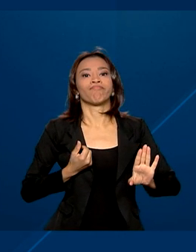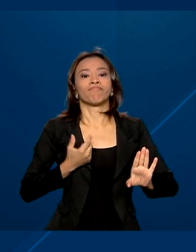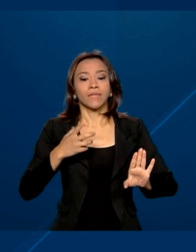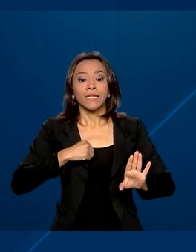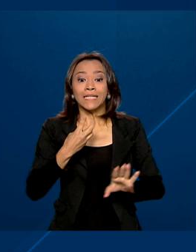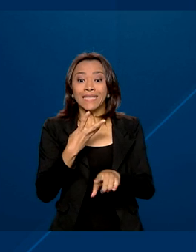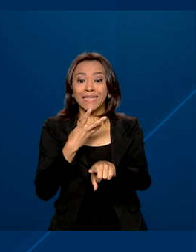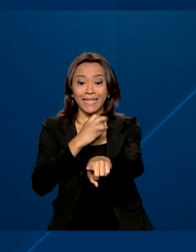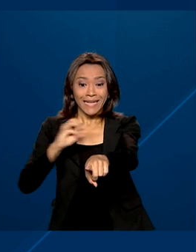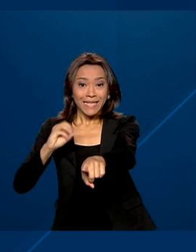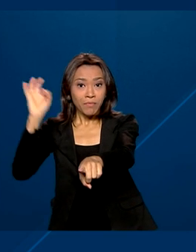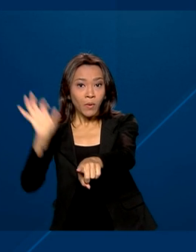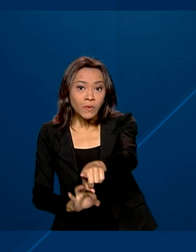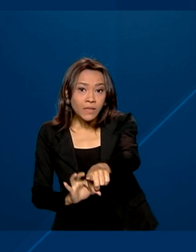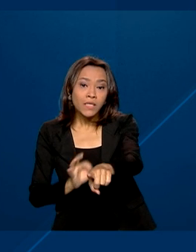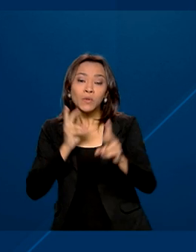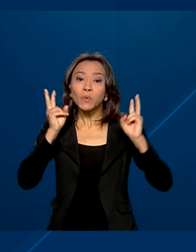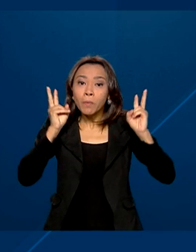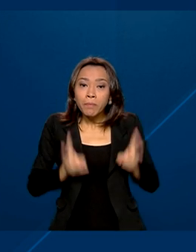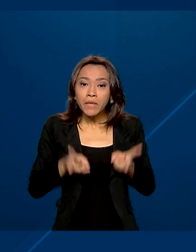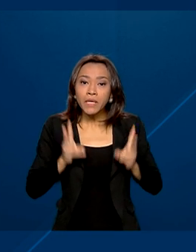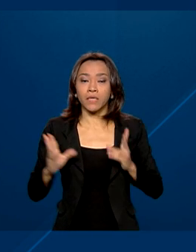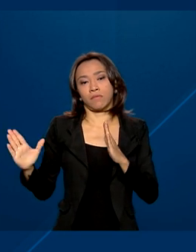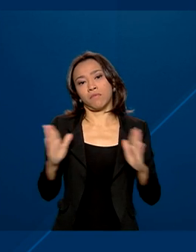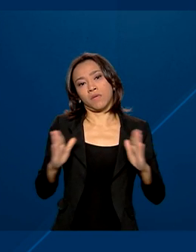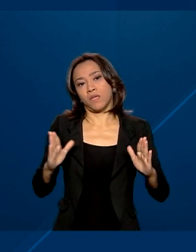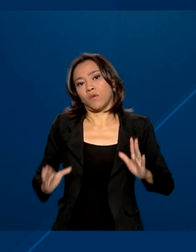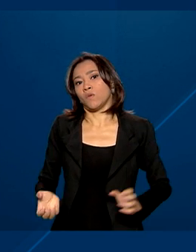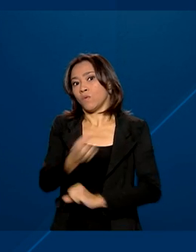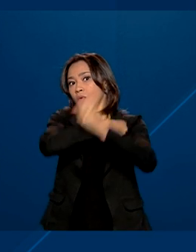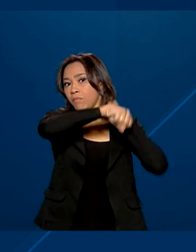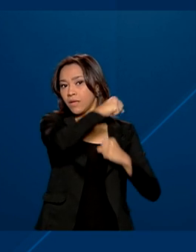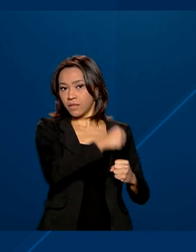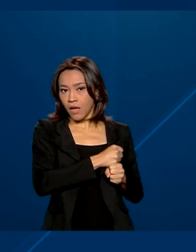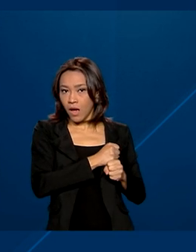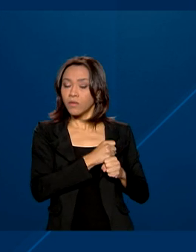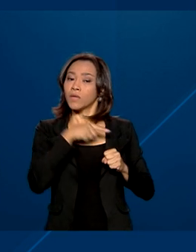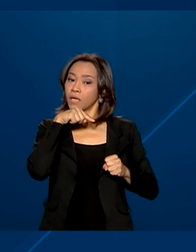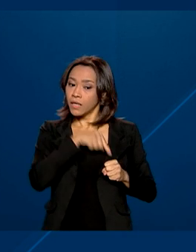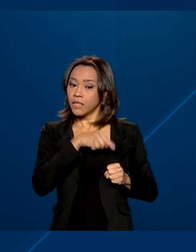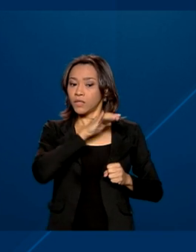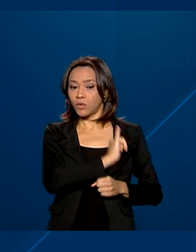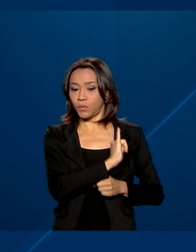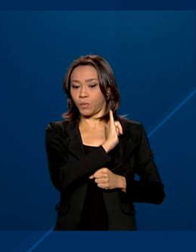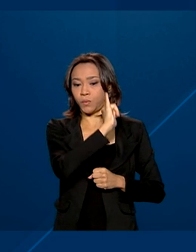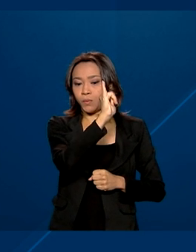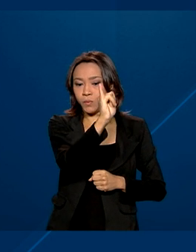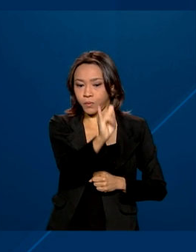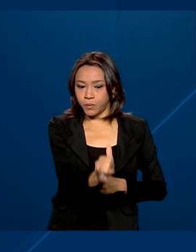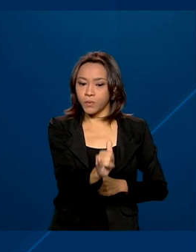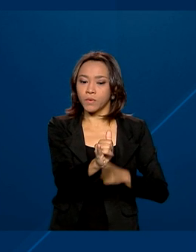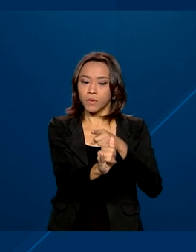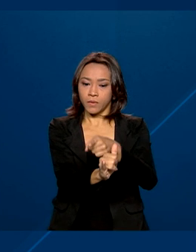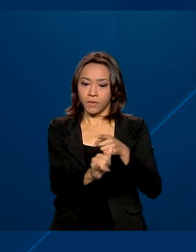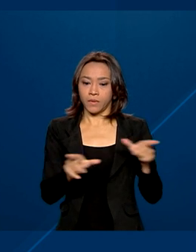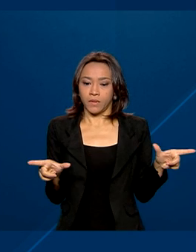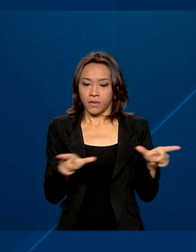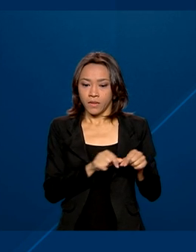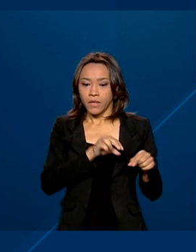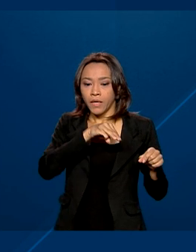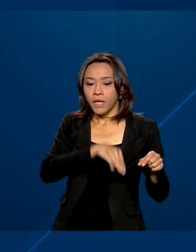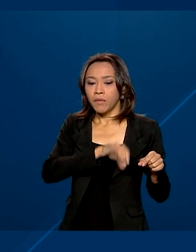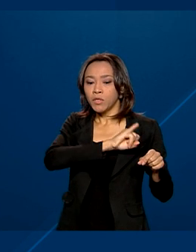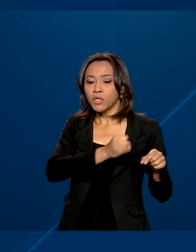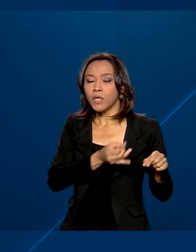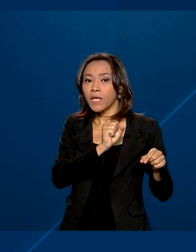em relação ao mesmo período do ano passado, segundo o Sistema Nacional de Defesa do Consumidor. As